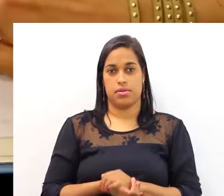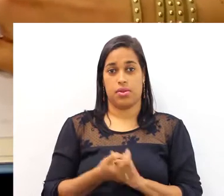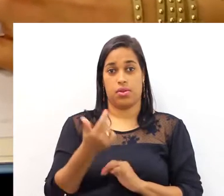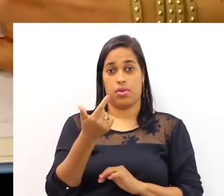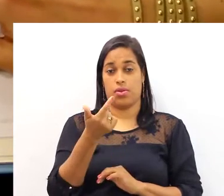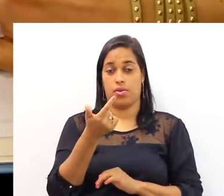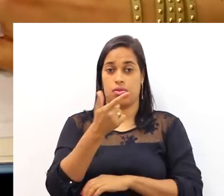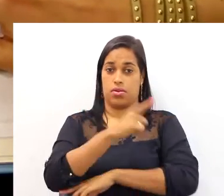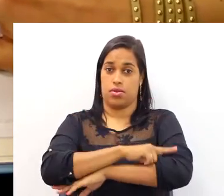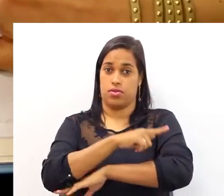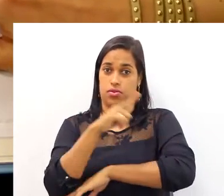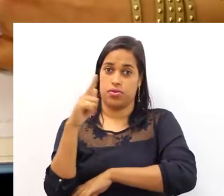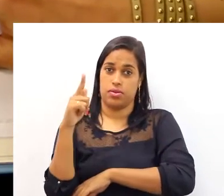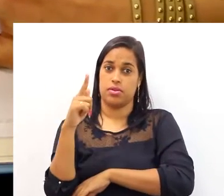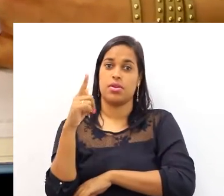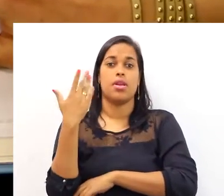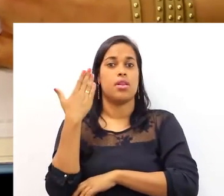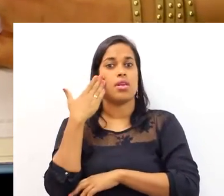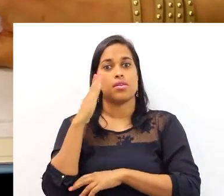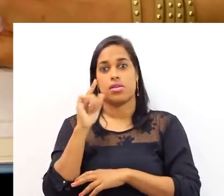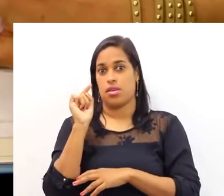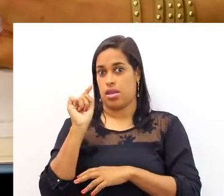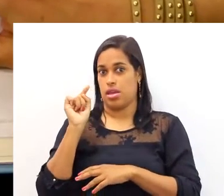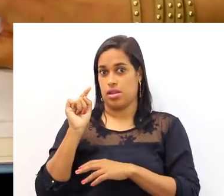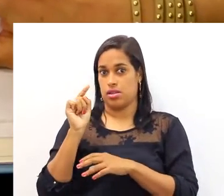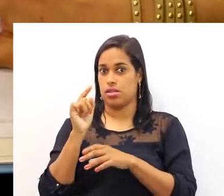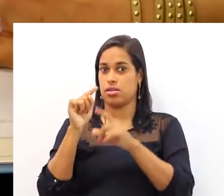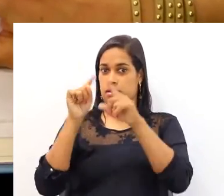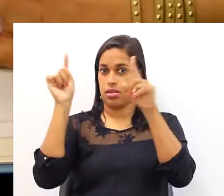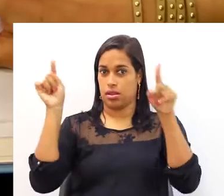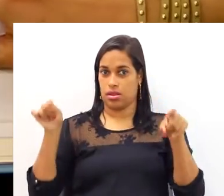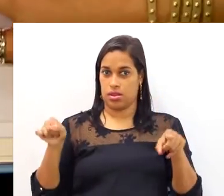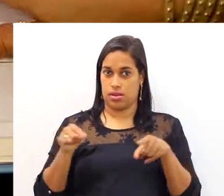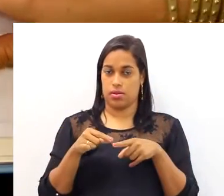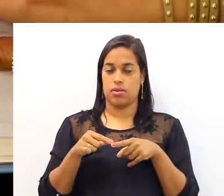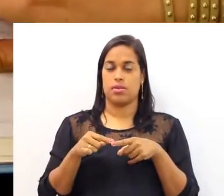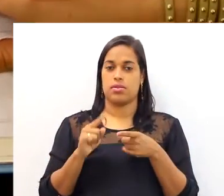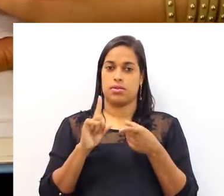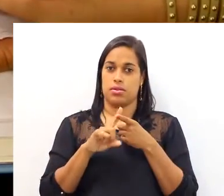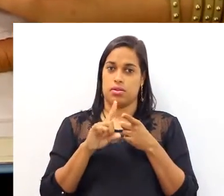Essa moldura da janela provavelmente nem seria vista aqui.